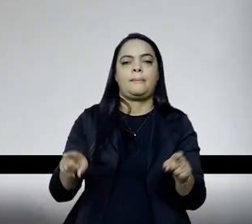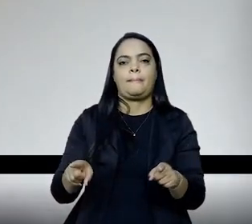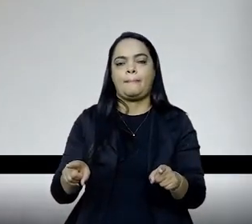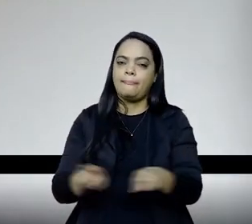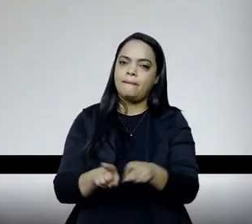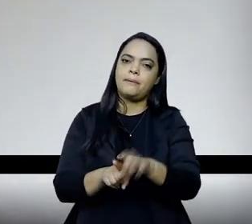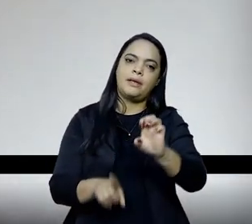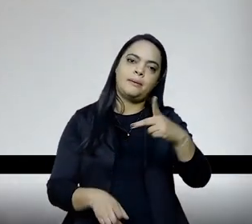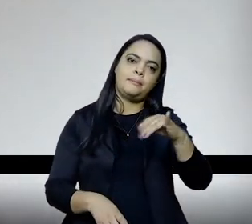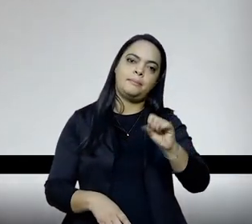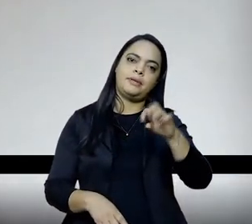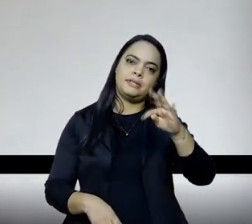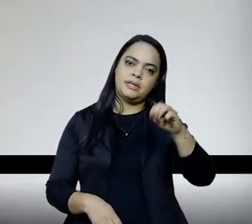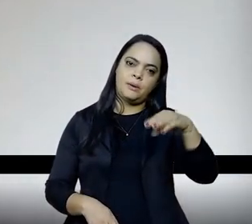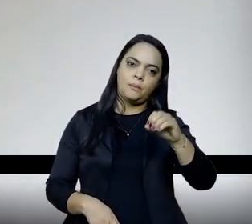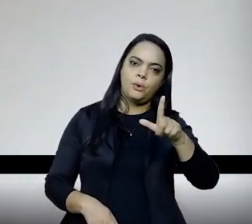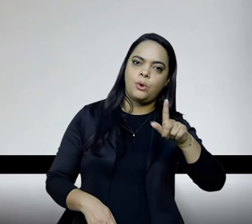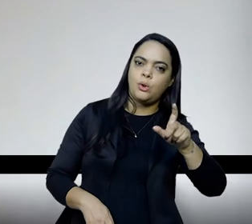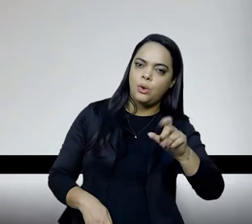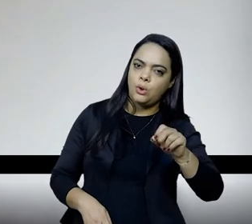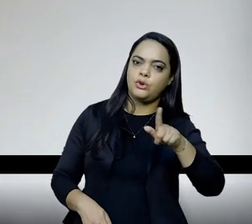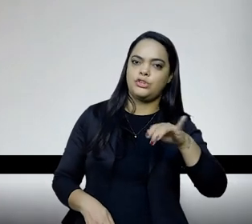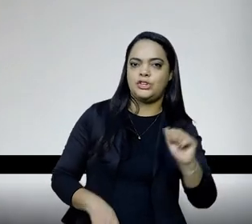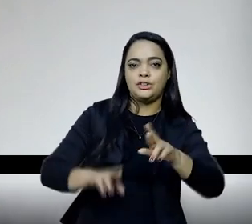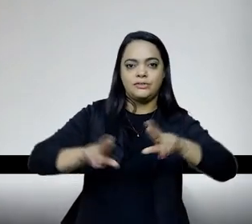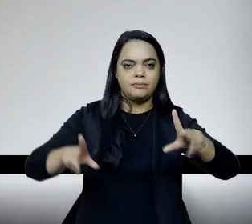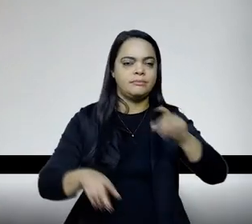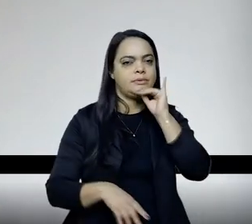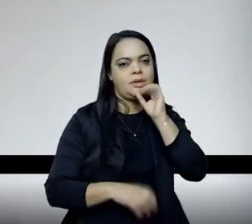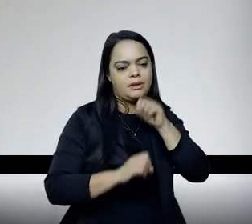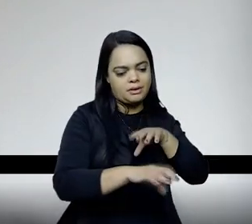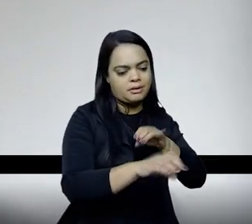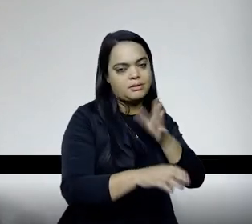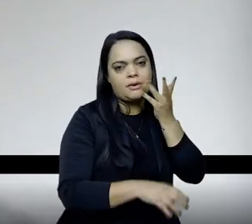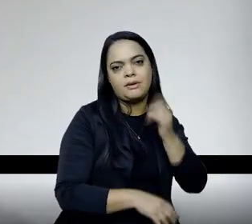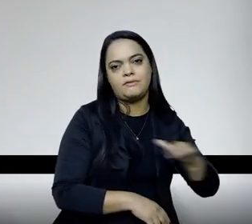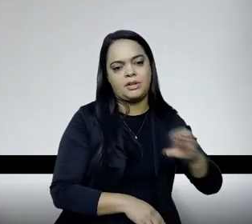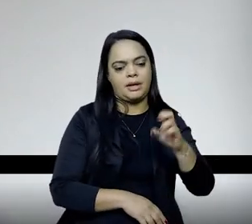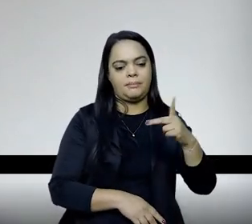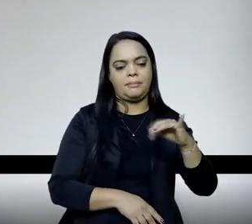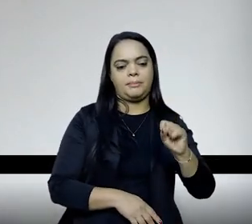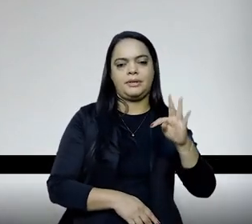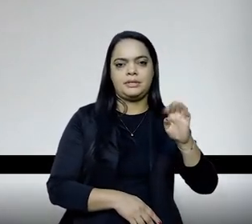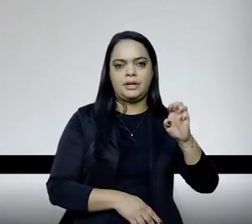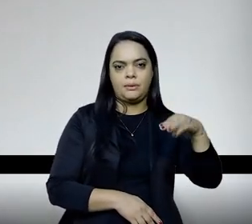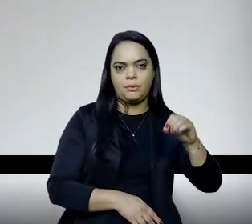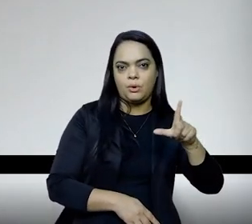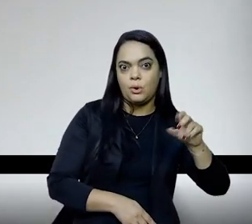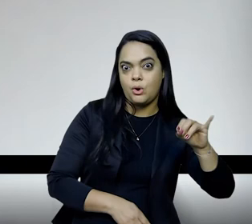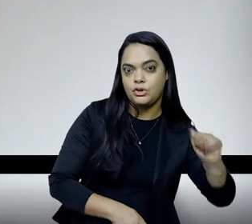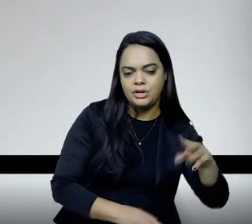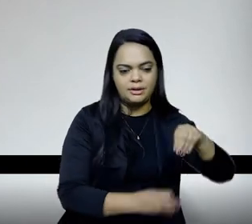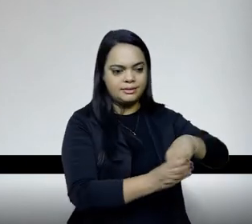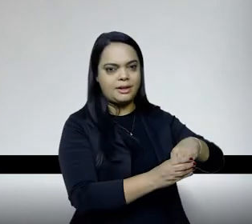ou são também epistemologias distintas, né? Você pega a educação infantil, a epistemologia é muito